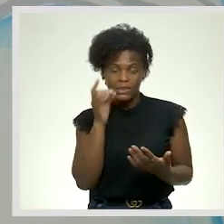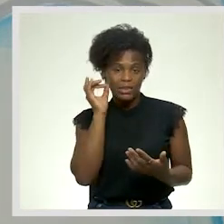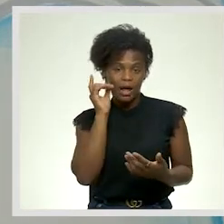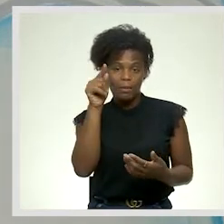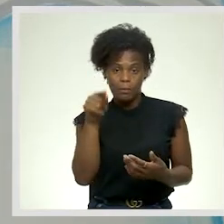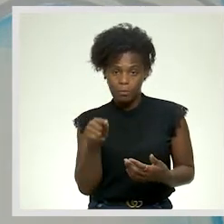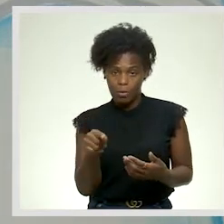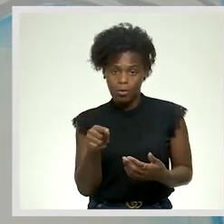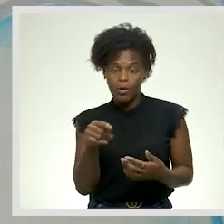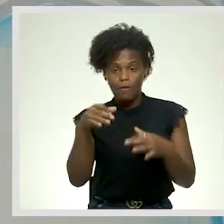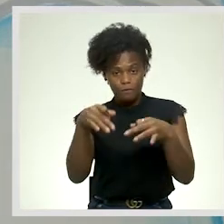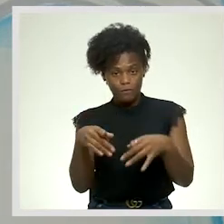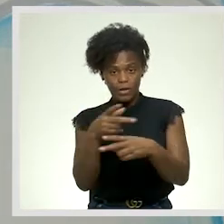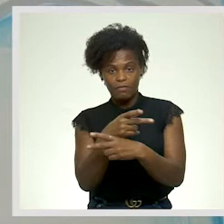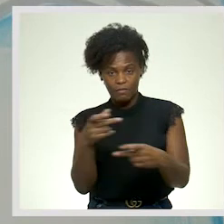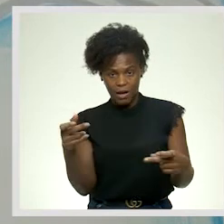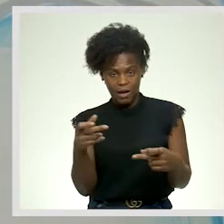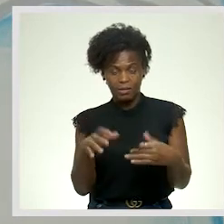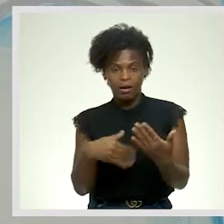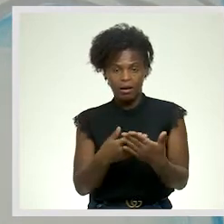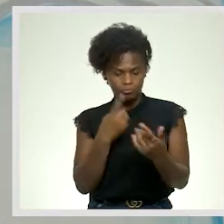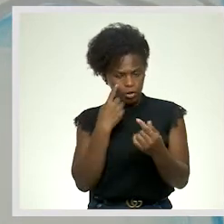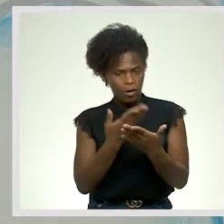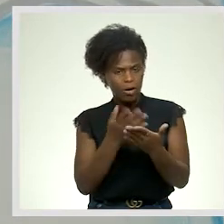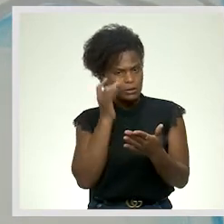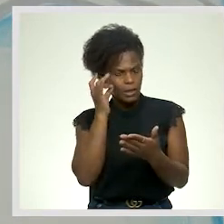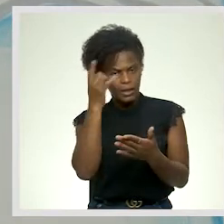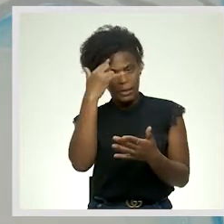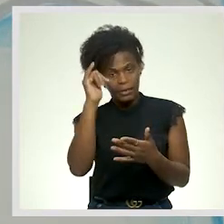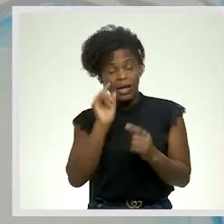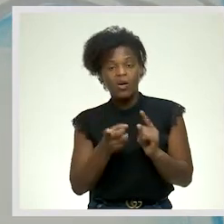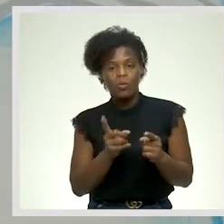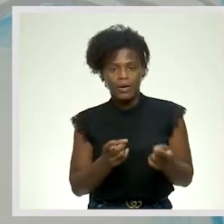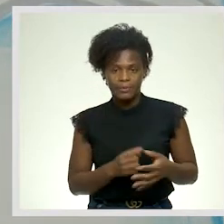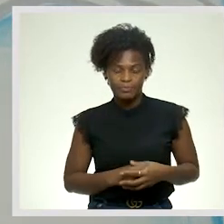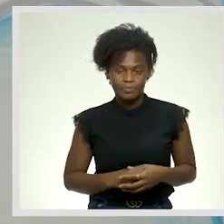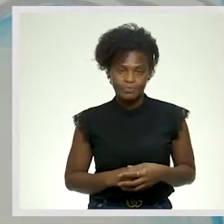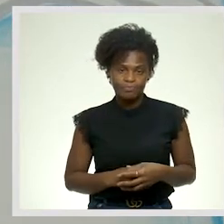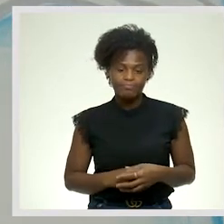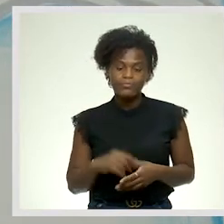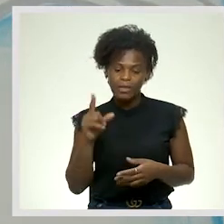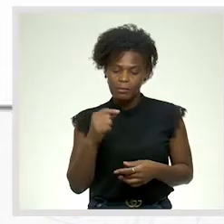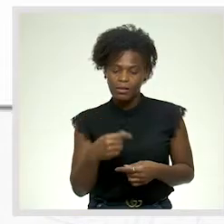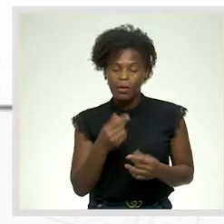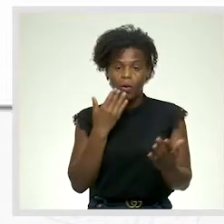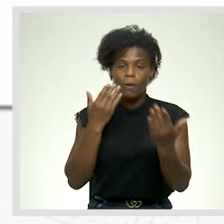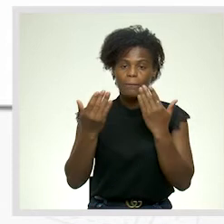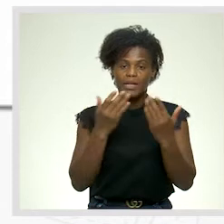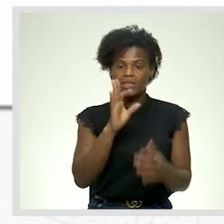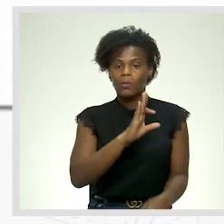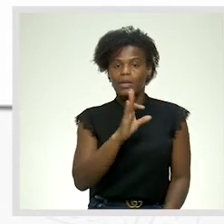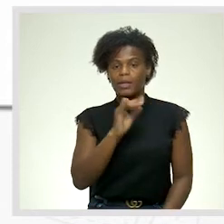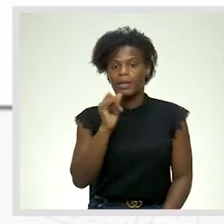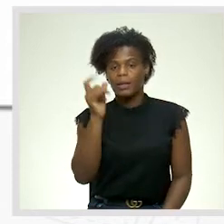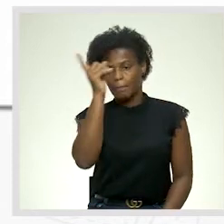pontuação no fim da frase, Dá indicações e ideia do que se trata. Então, temos também comparação hipérbole ou